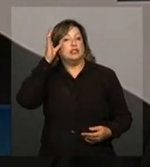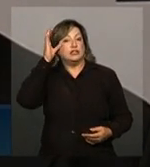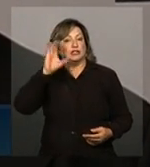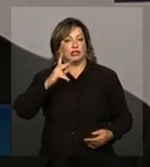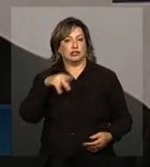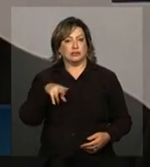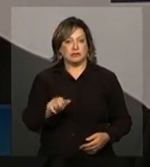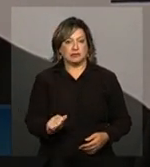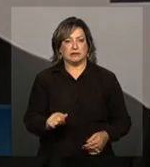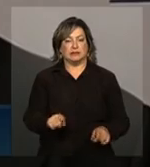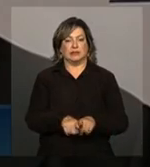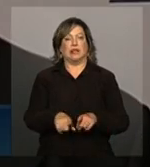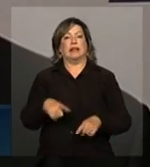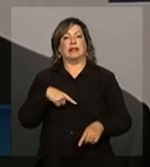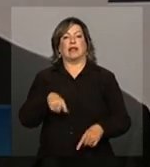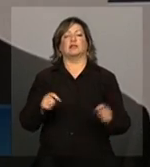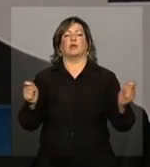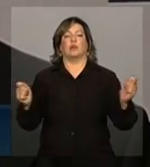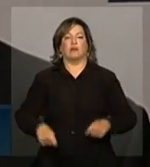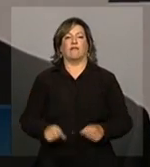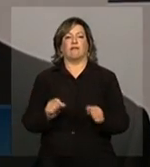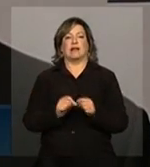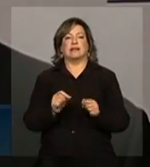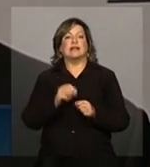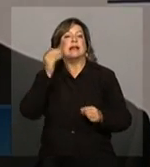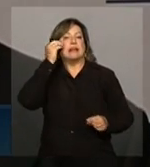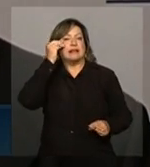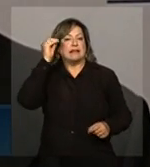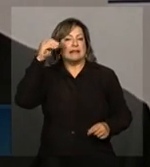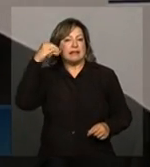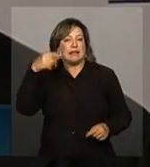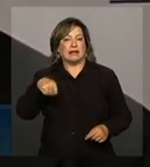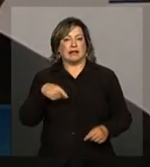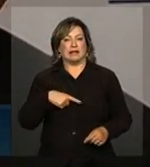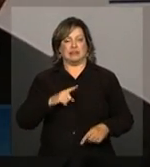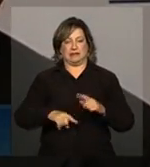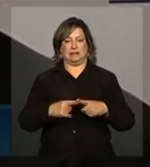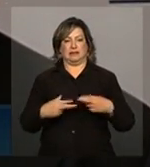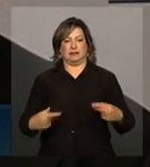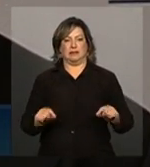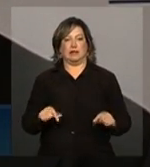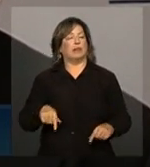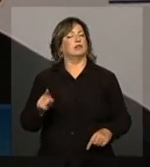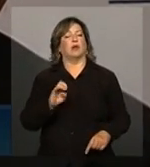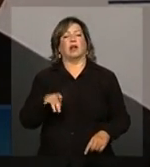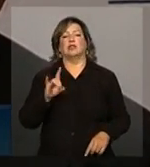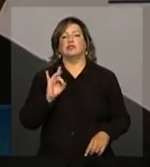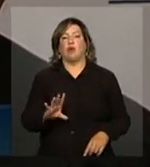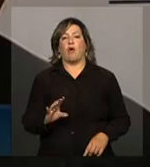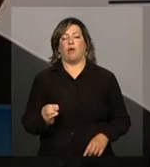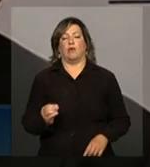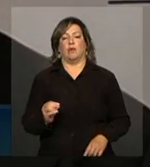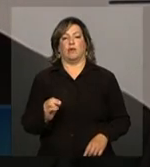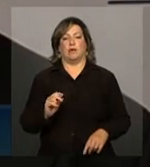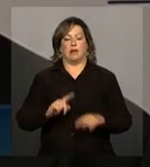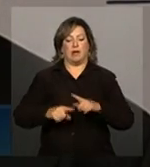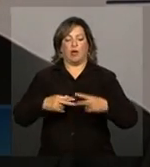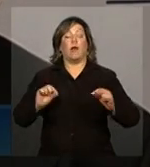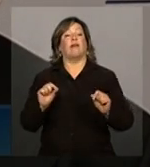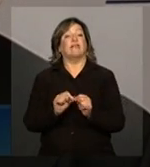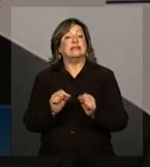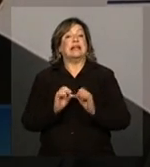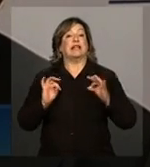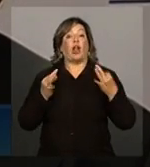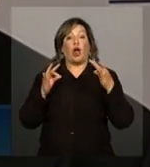conheço, que tem essa condição de fazer teste desses equipamentos. Bom, isso não é só testar o equipamento, é desenvolver tecnologia. Desenvolver